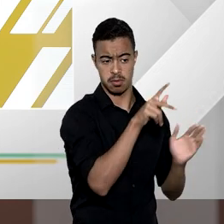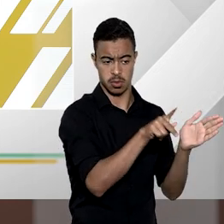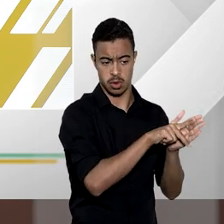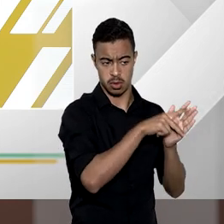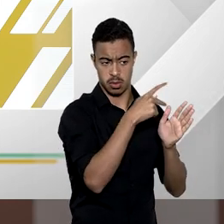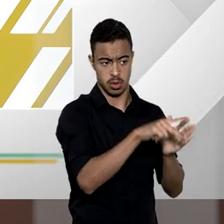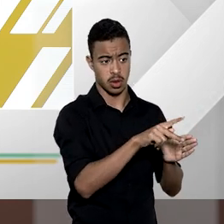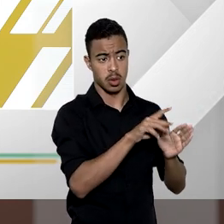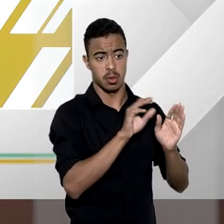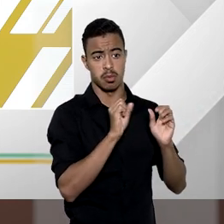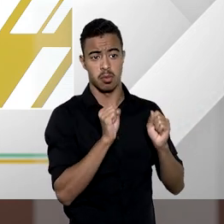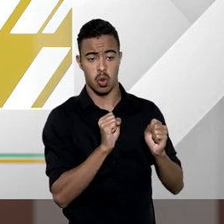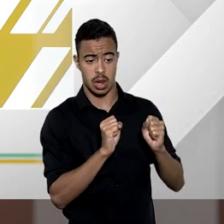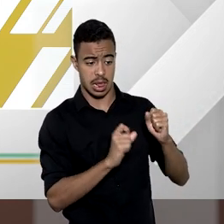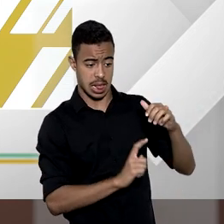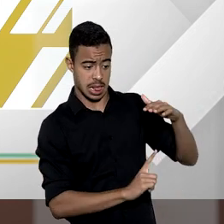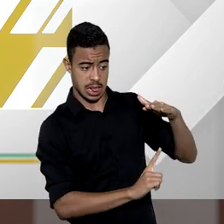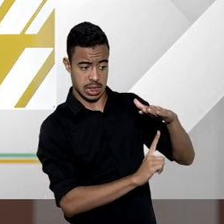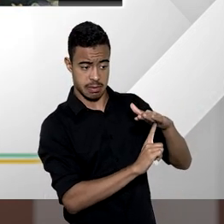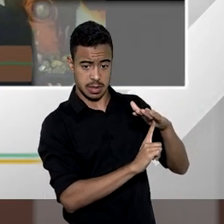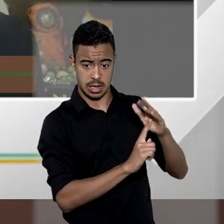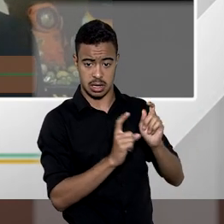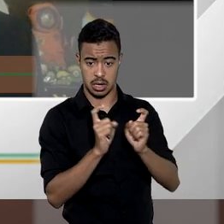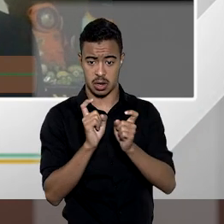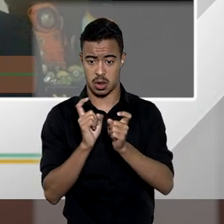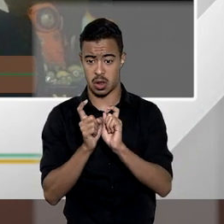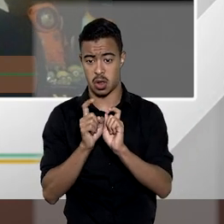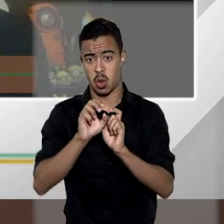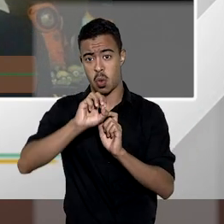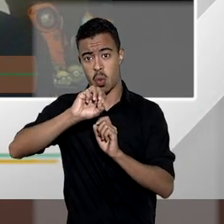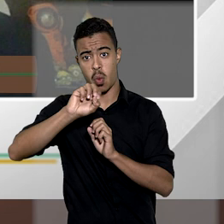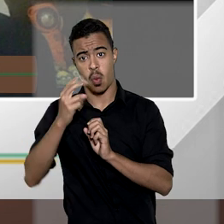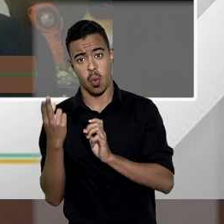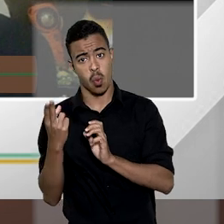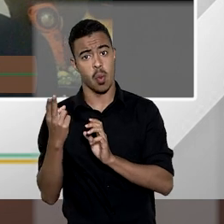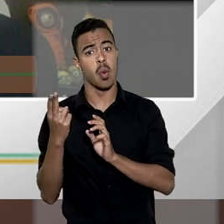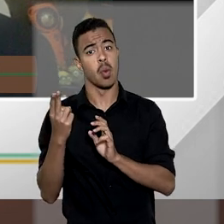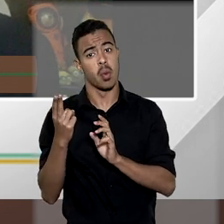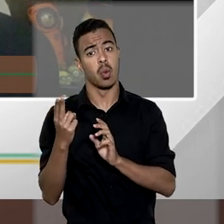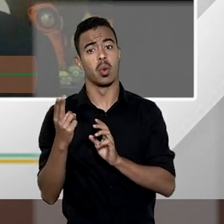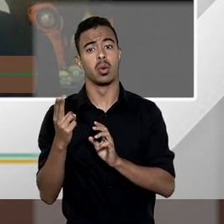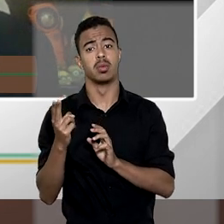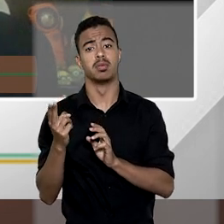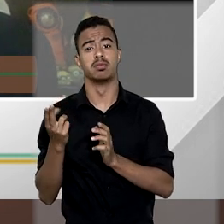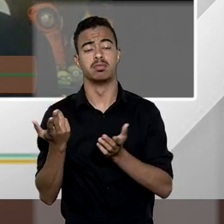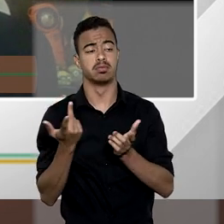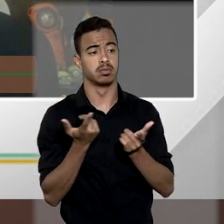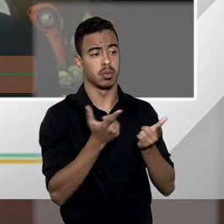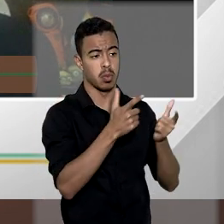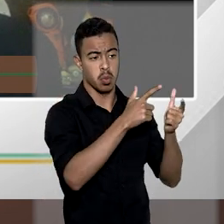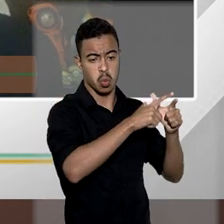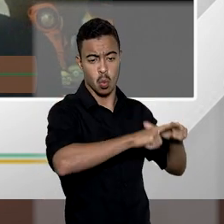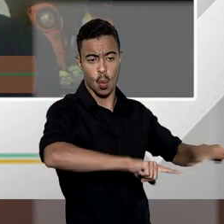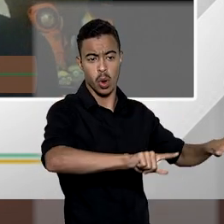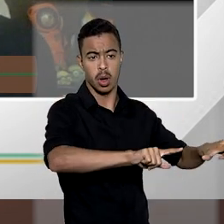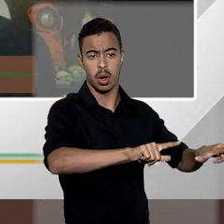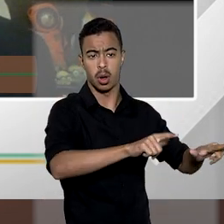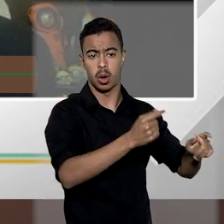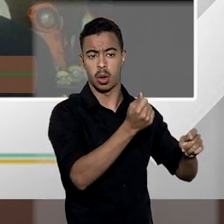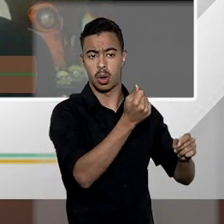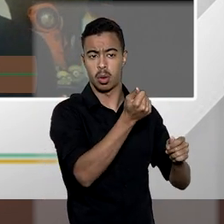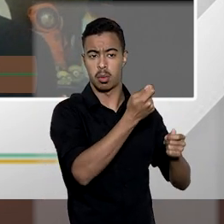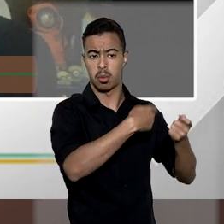ou ser uma simples limitação administrativa ou ser pelo contrário um esvaziamento do